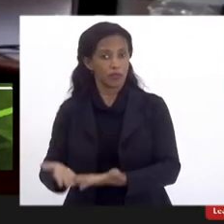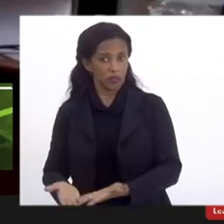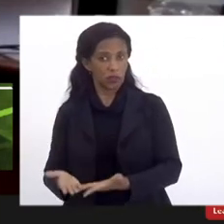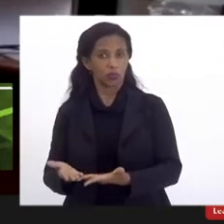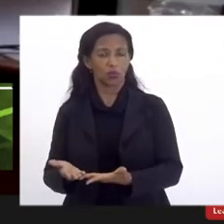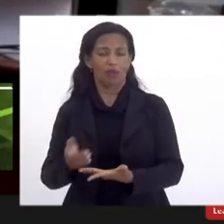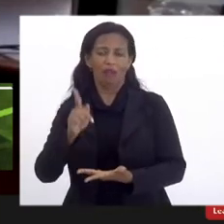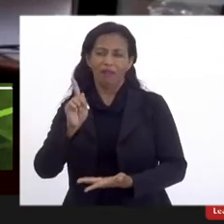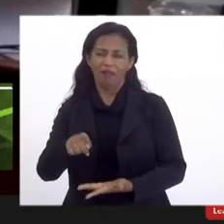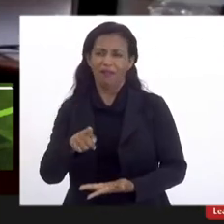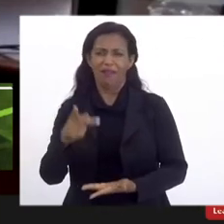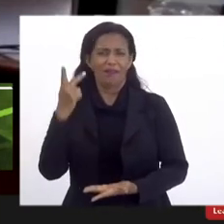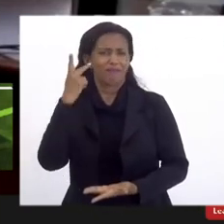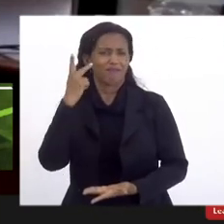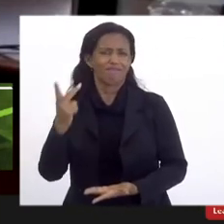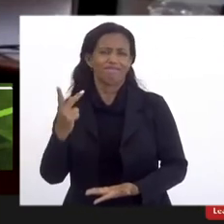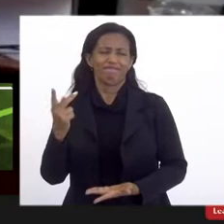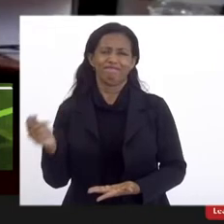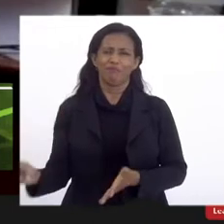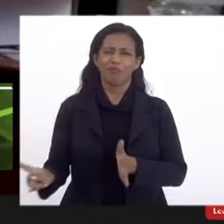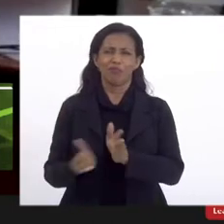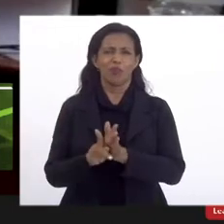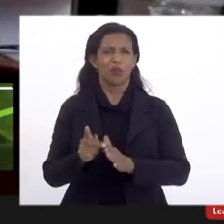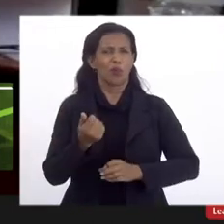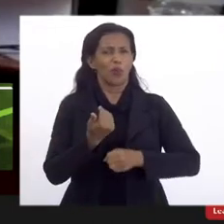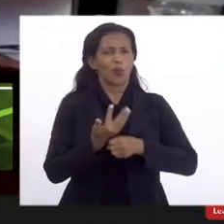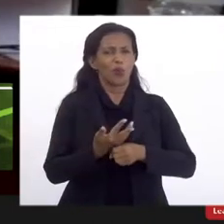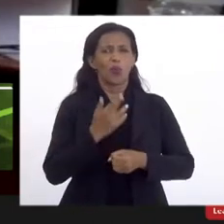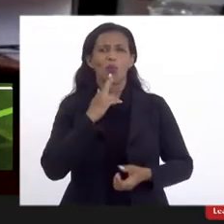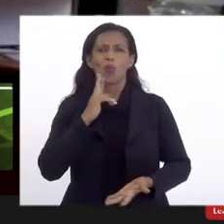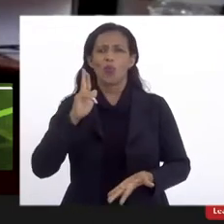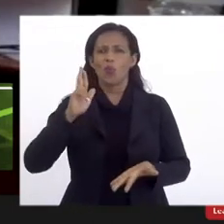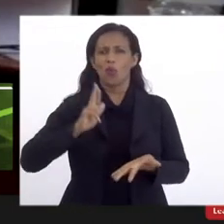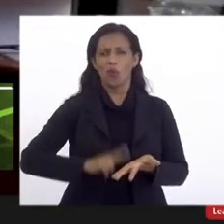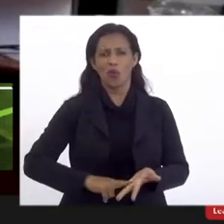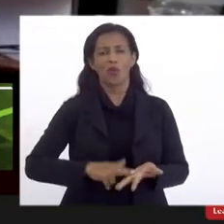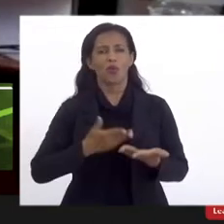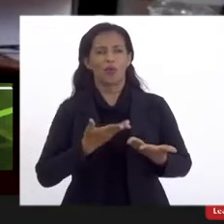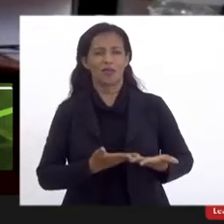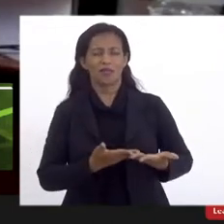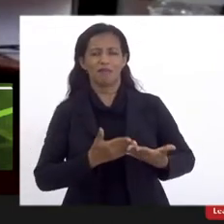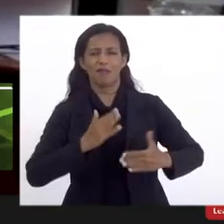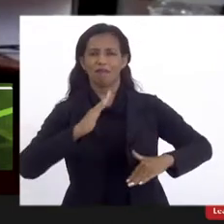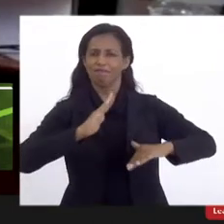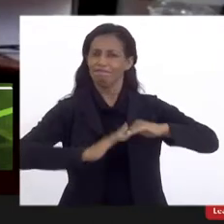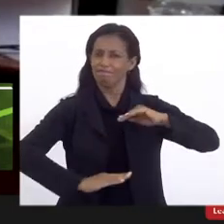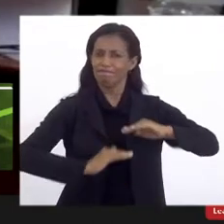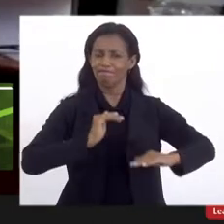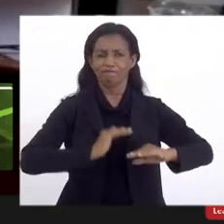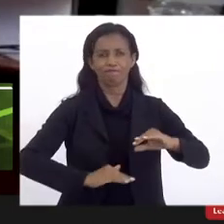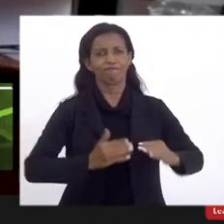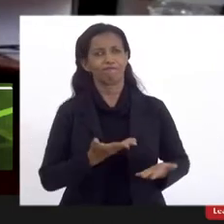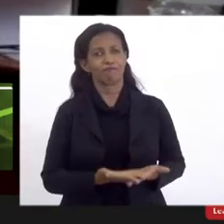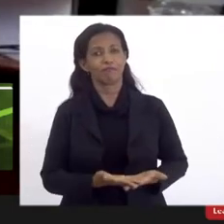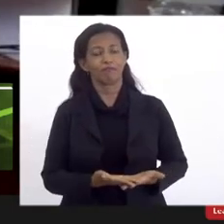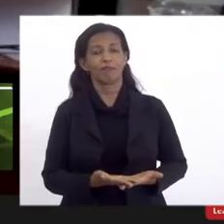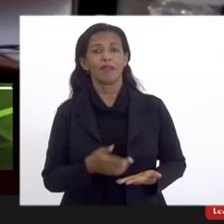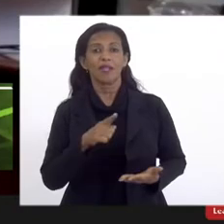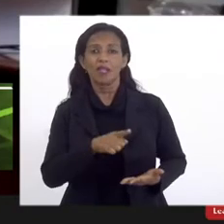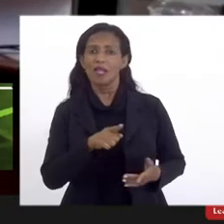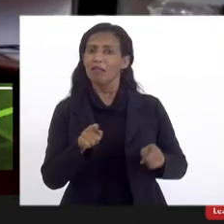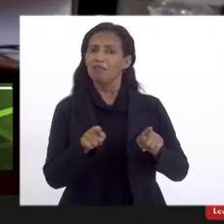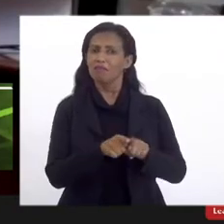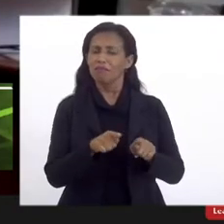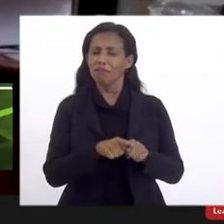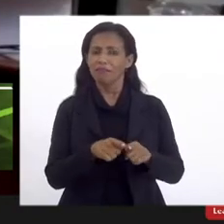dúvida, é para a UERJ, um reconhecimento também da sua imensa capacidade, porque é, acima de